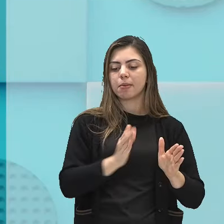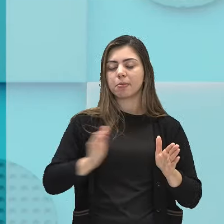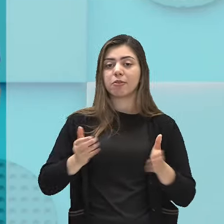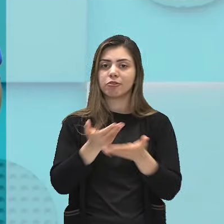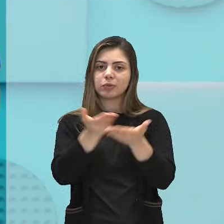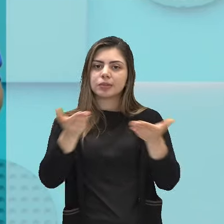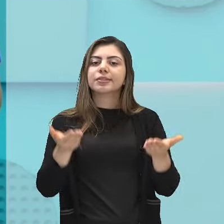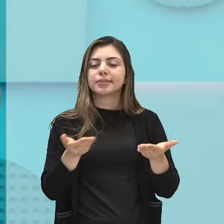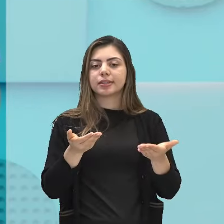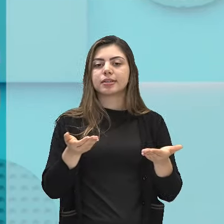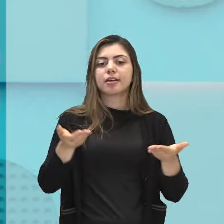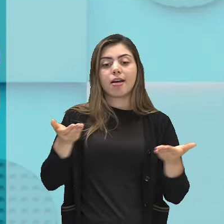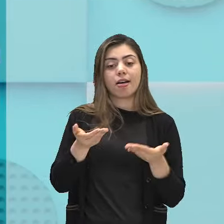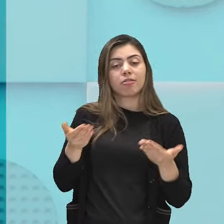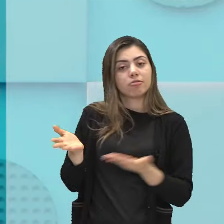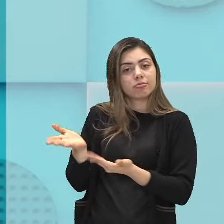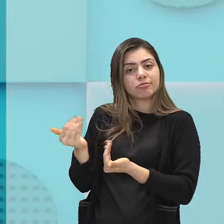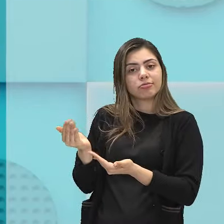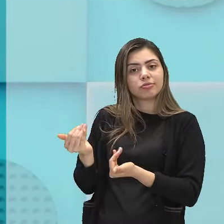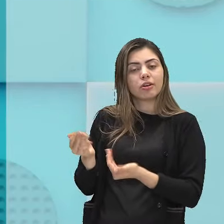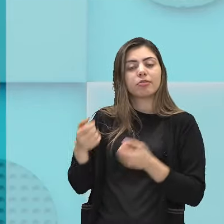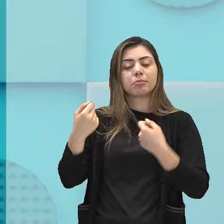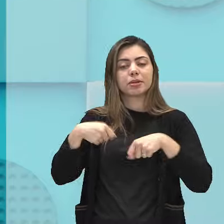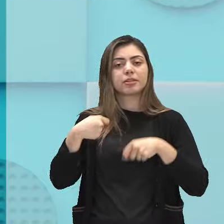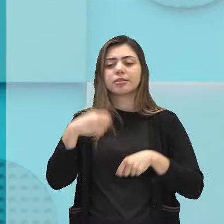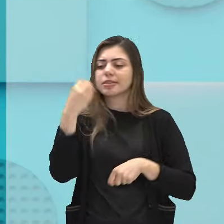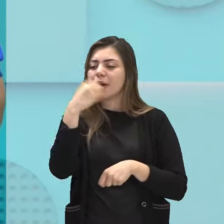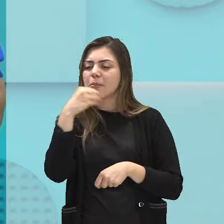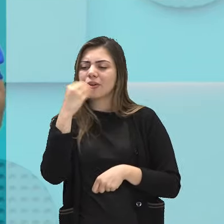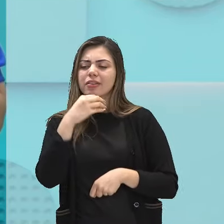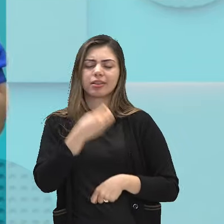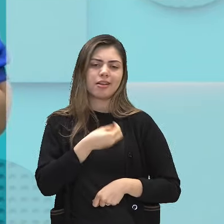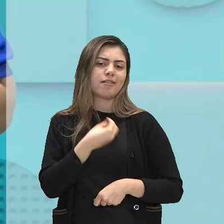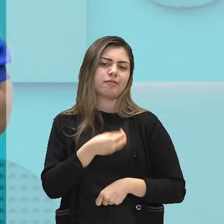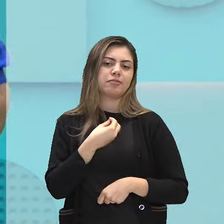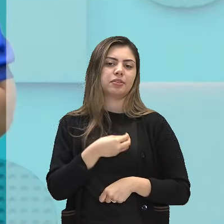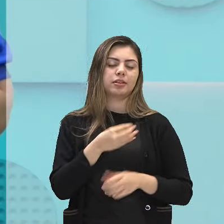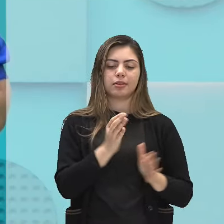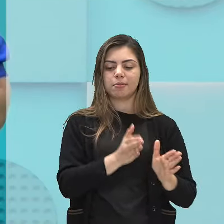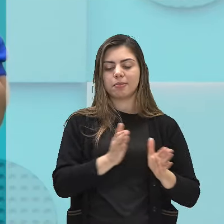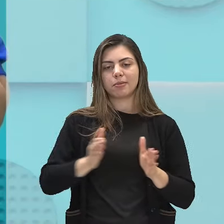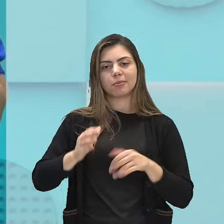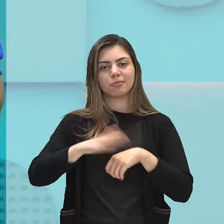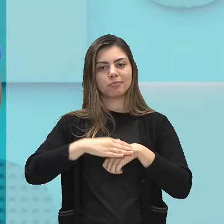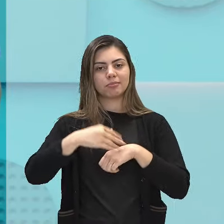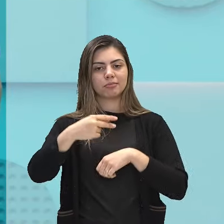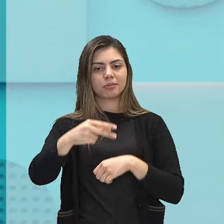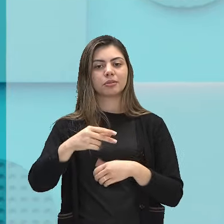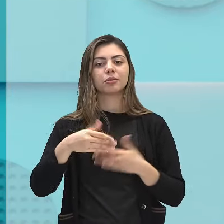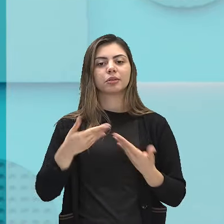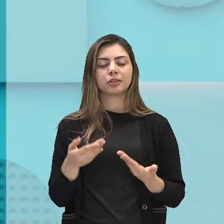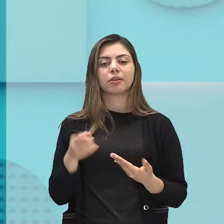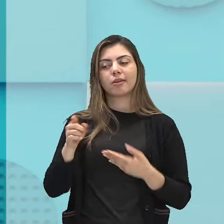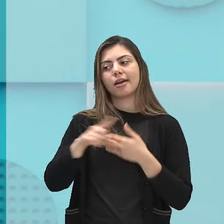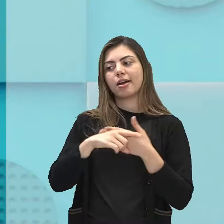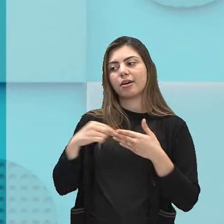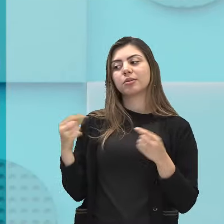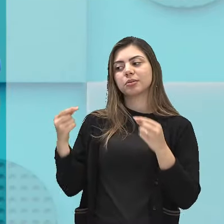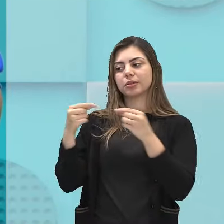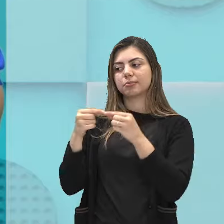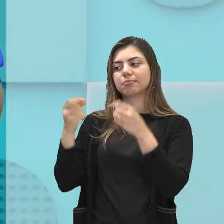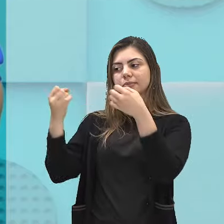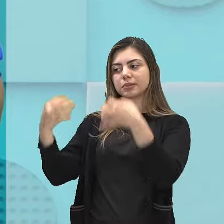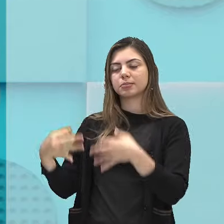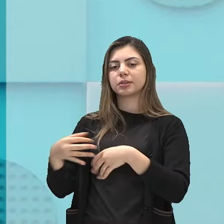estão adolescentes, então tem que aproveitar ao máximo essa fase de vocês, segundo aí a nossa autora